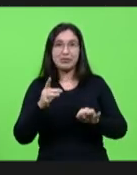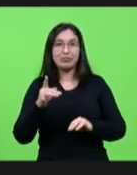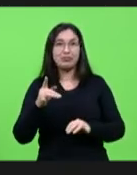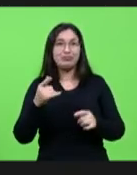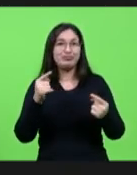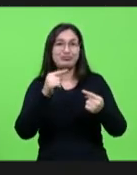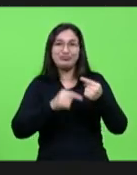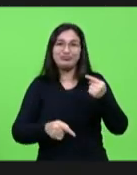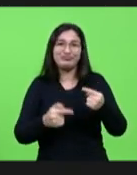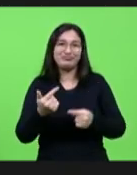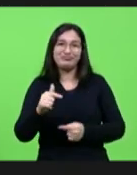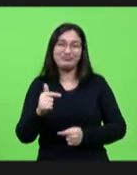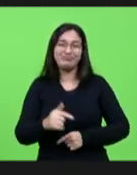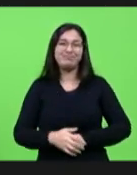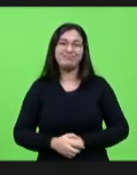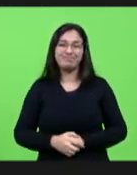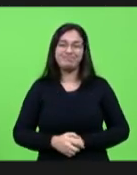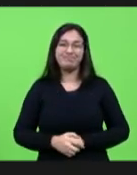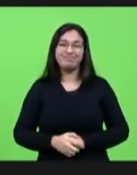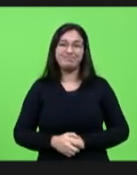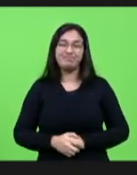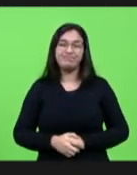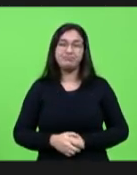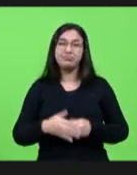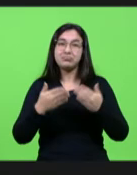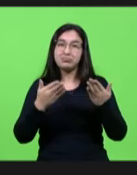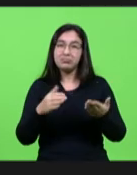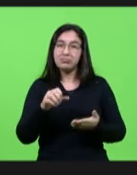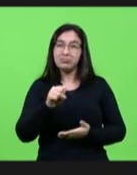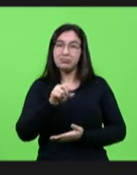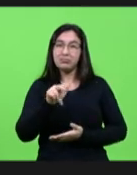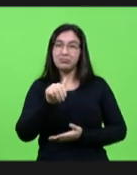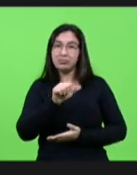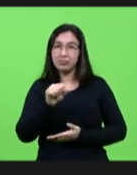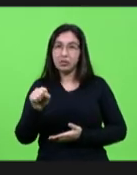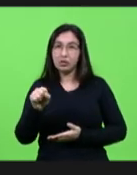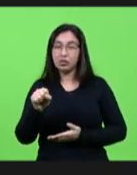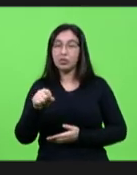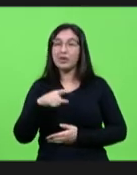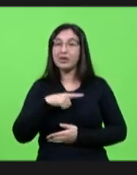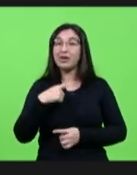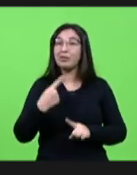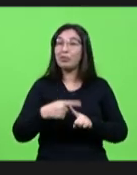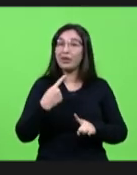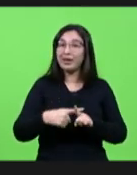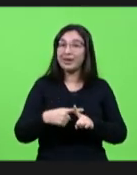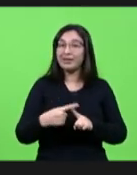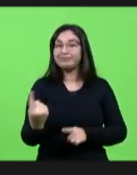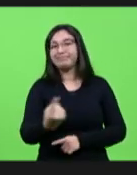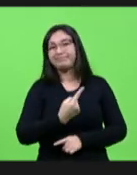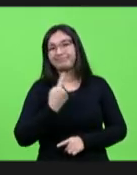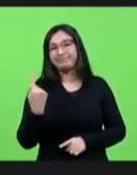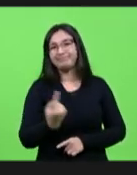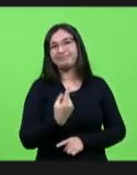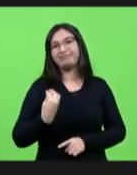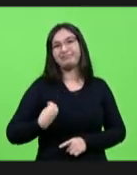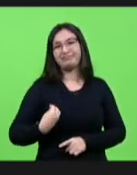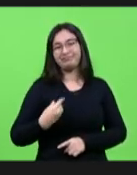o sua existe porque nós existimos e a